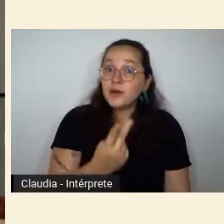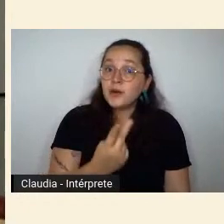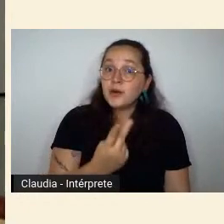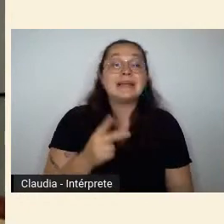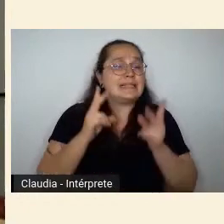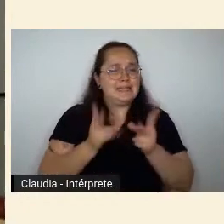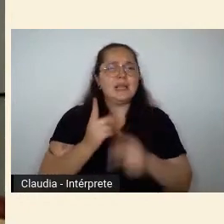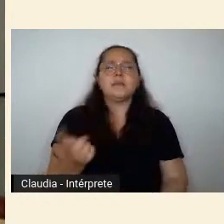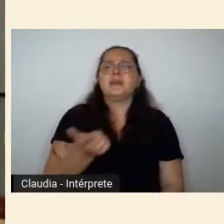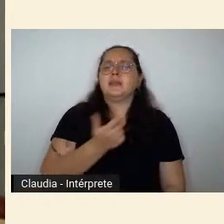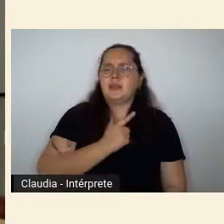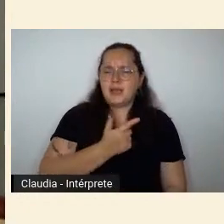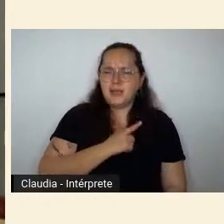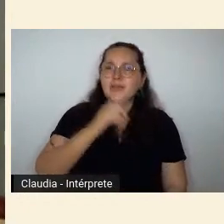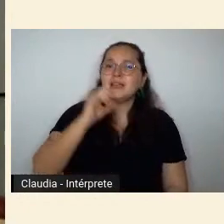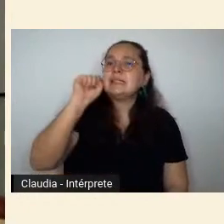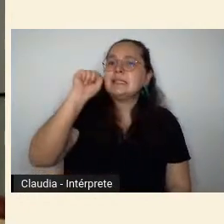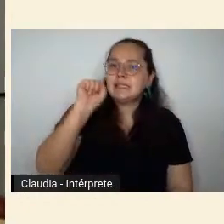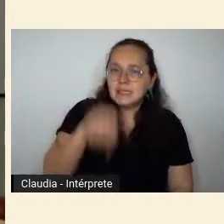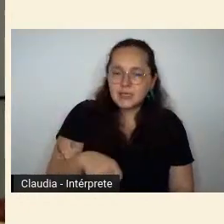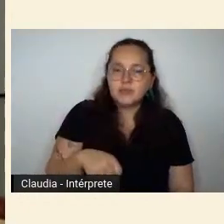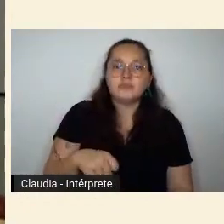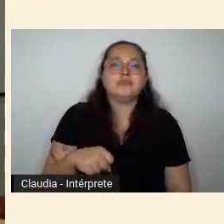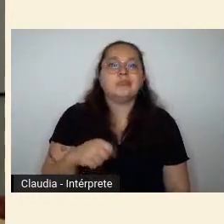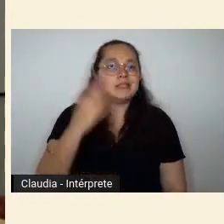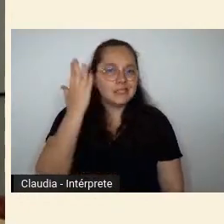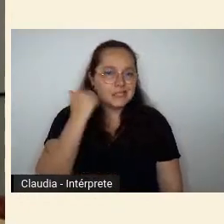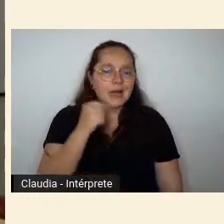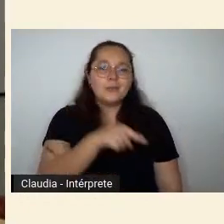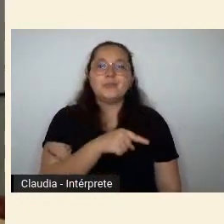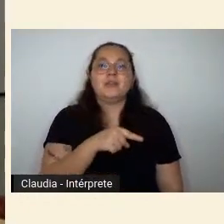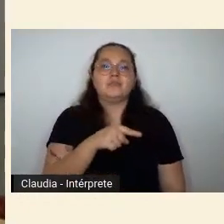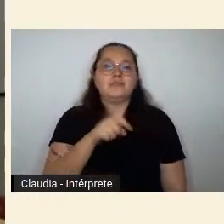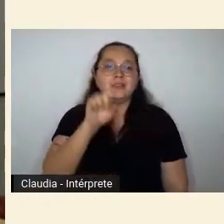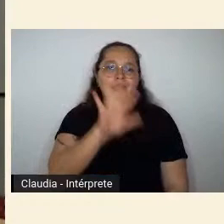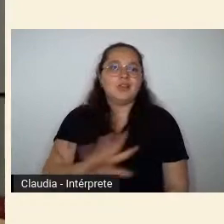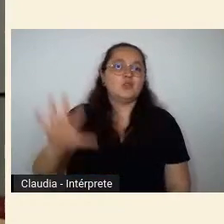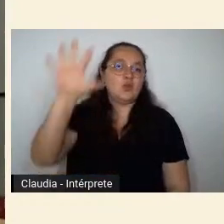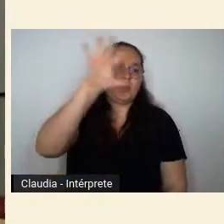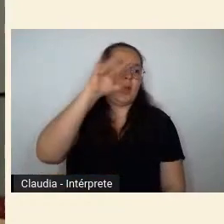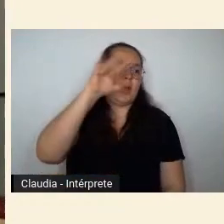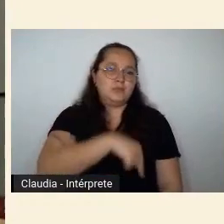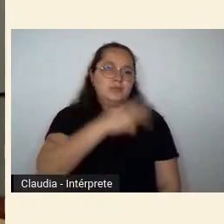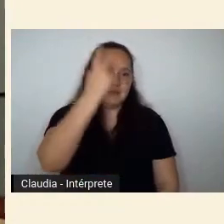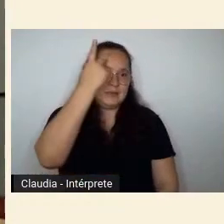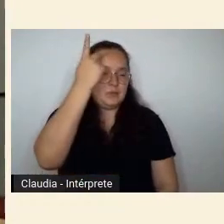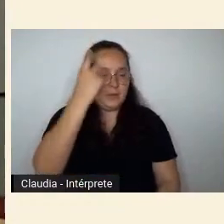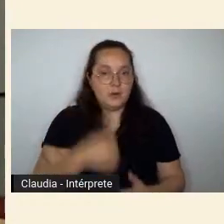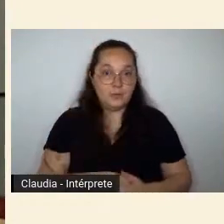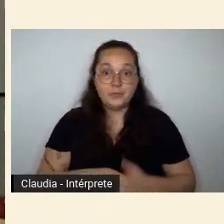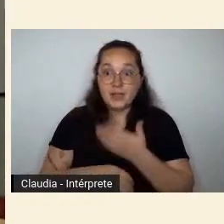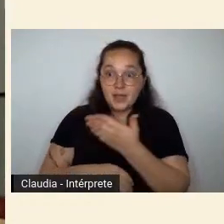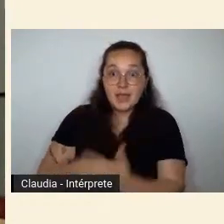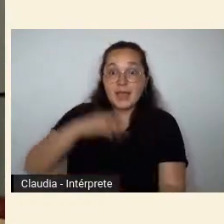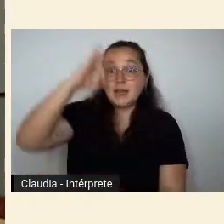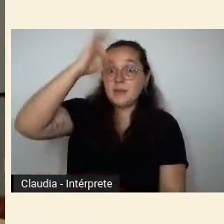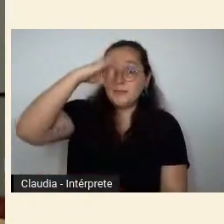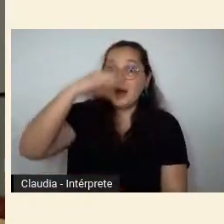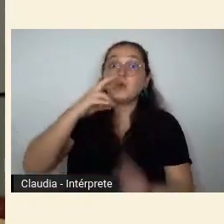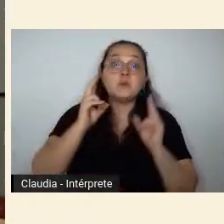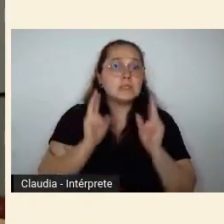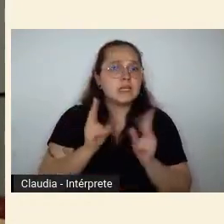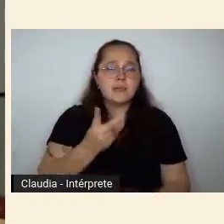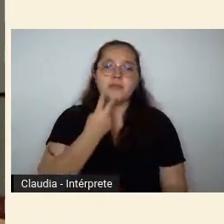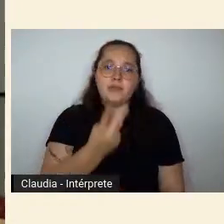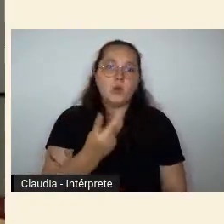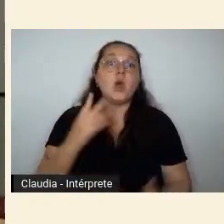desde os primeiros passos ocorridos nos salões da aristocracia paulistana Mário sempre falou dessa perspectiva mesmo que defendesse São